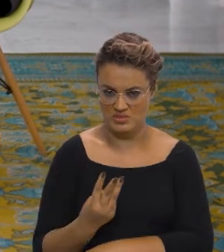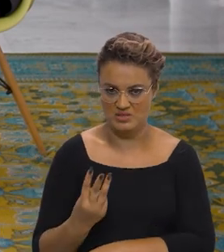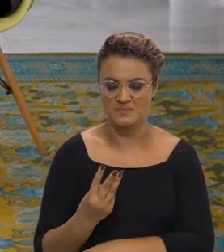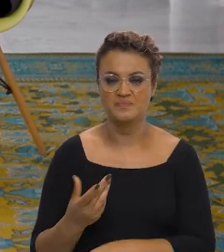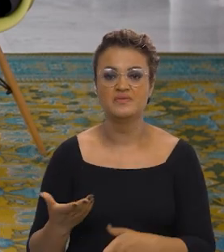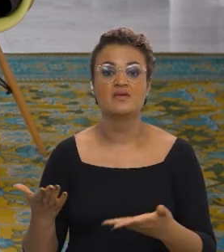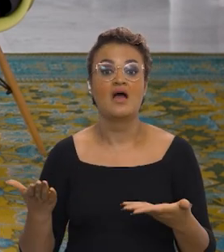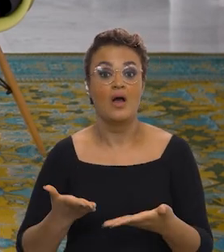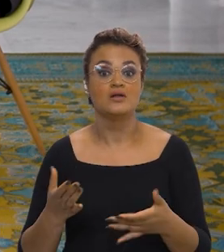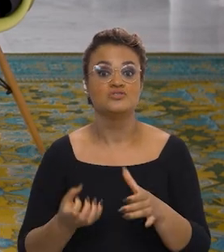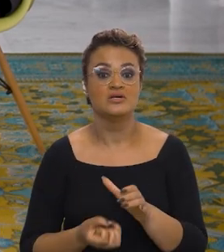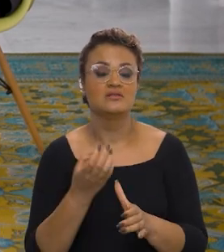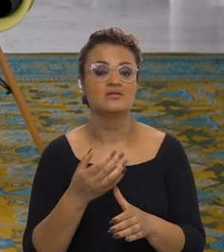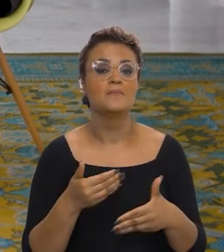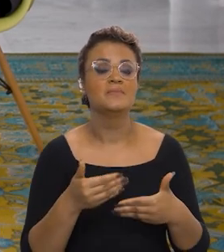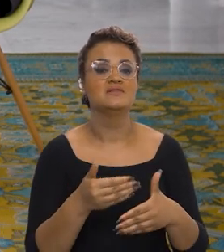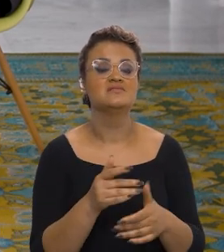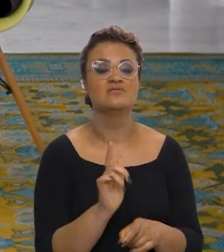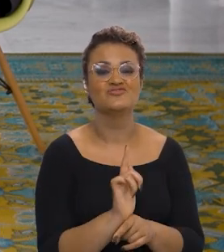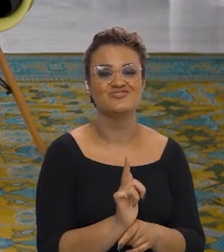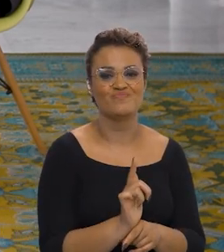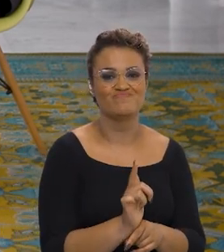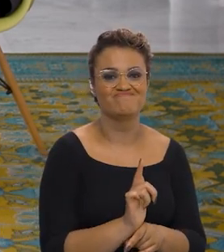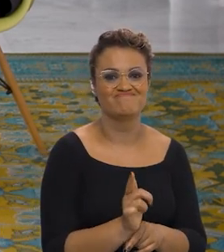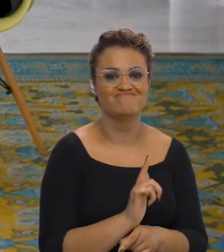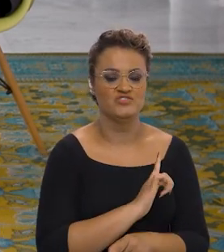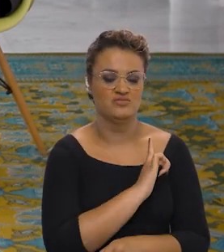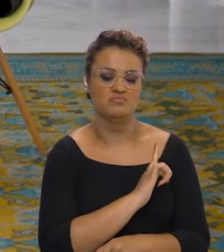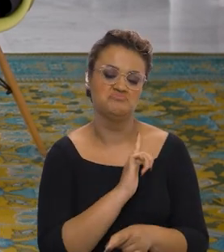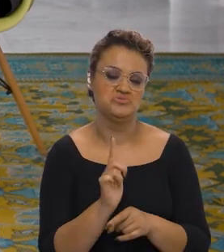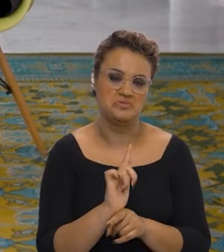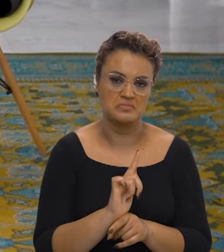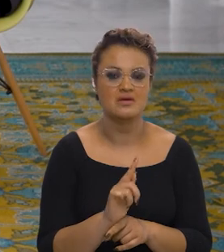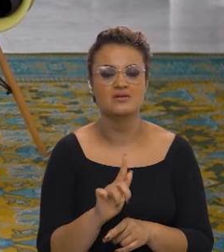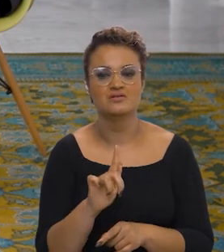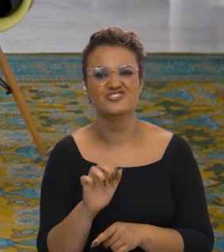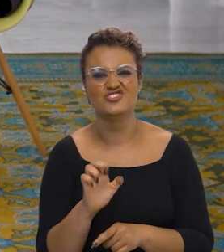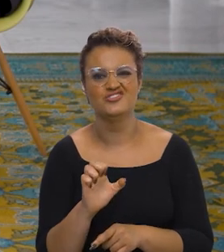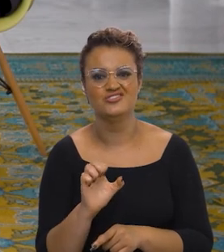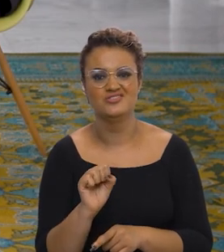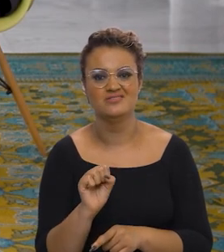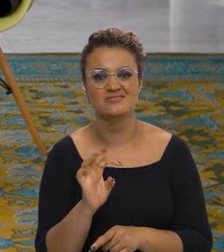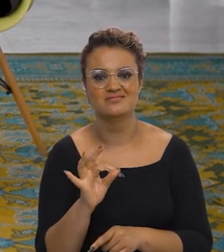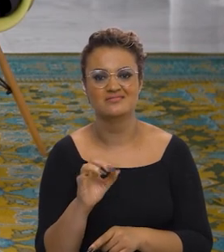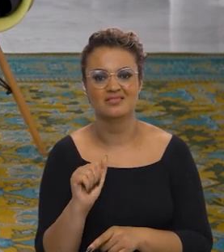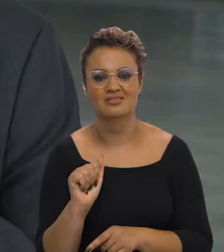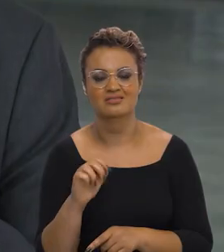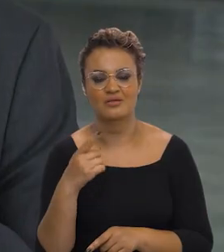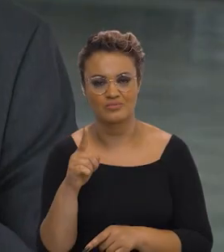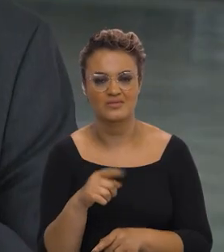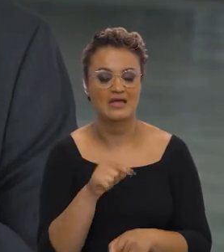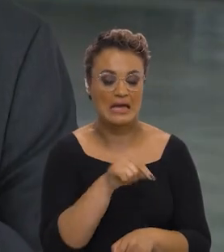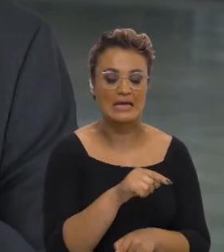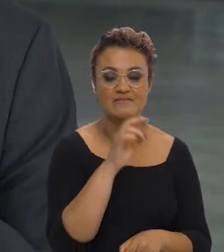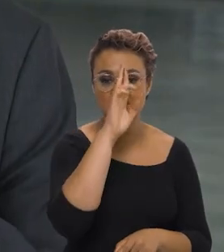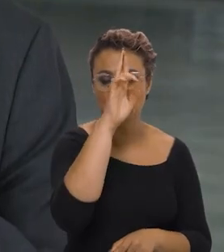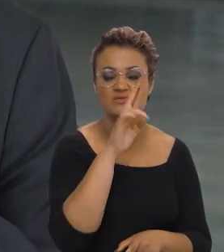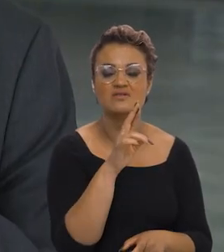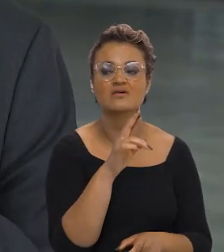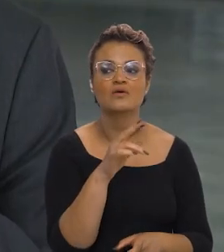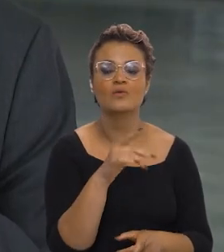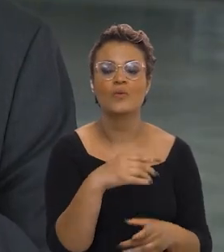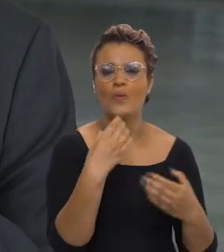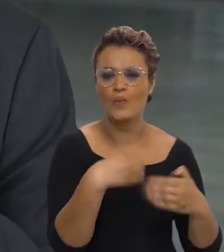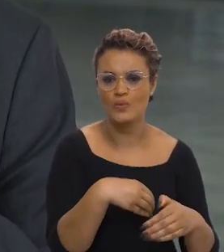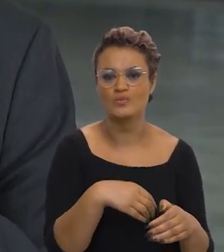E agora, a gente está incluindo o Ministério da Gestão, que tem um papel importante para concursos, para